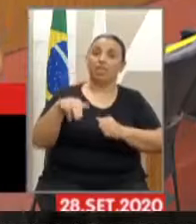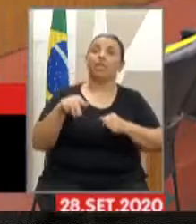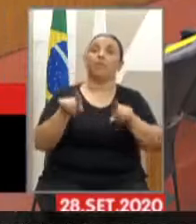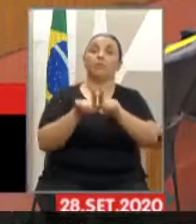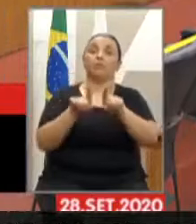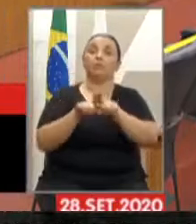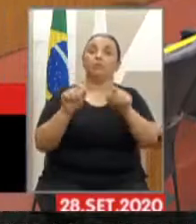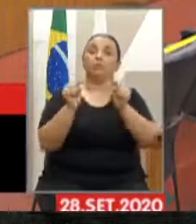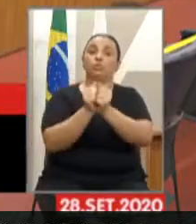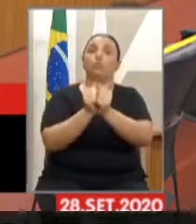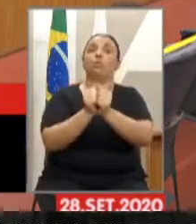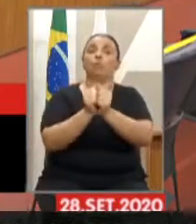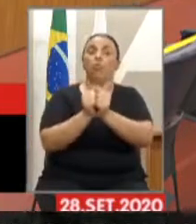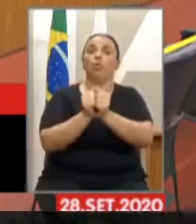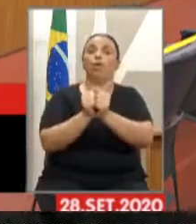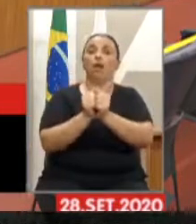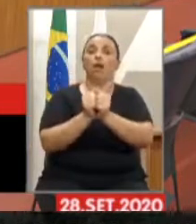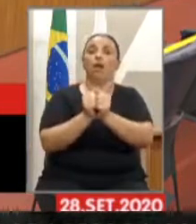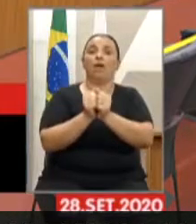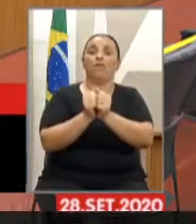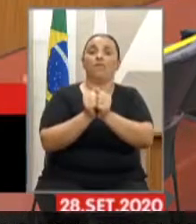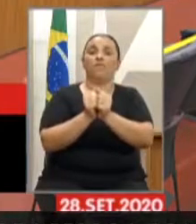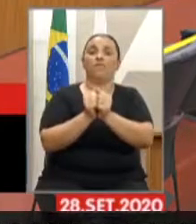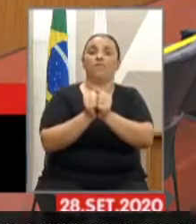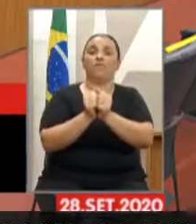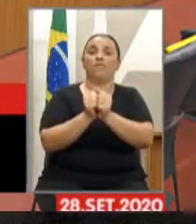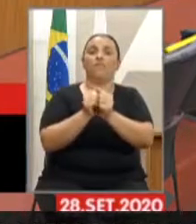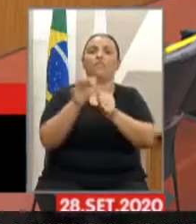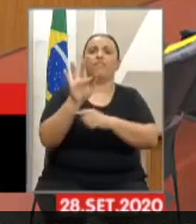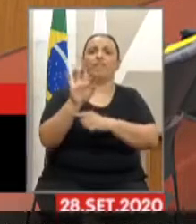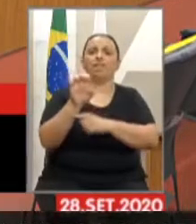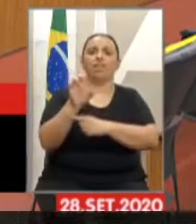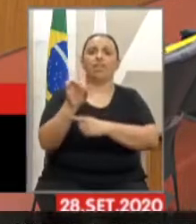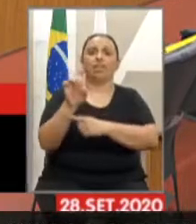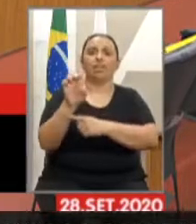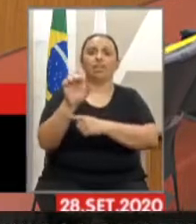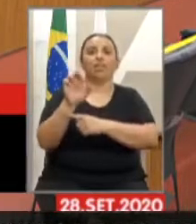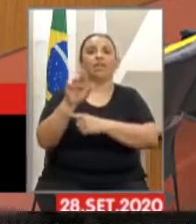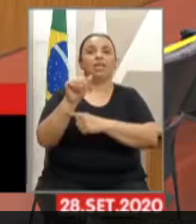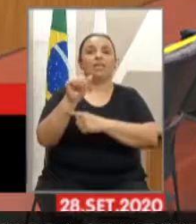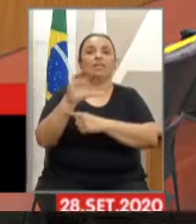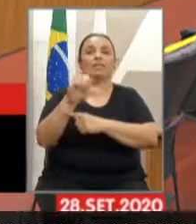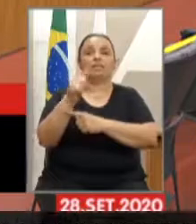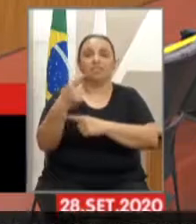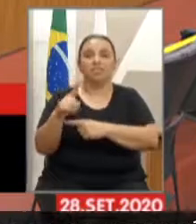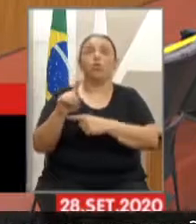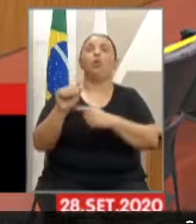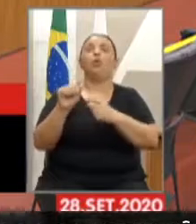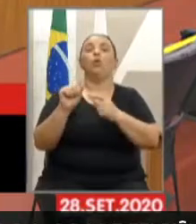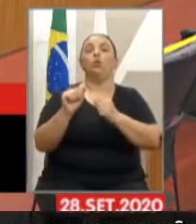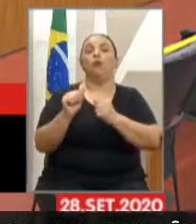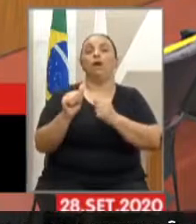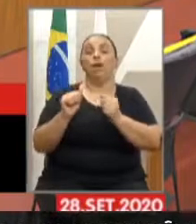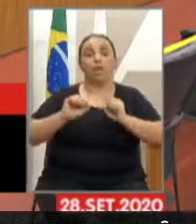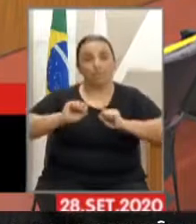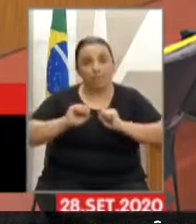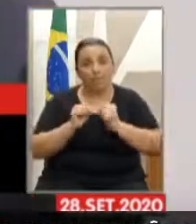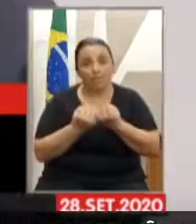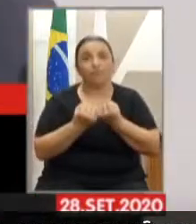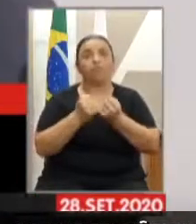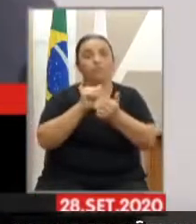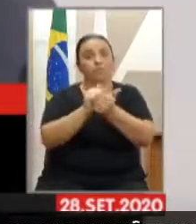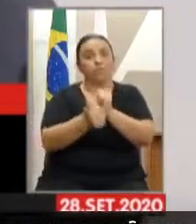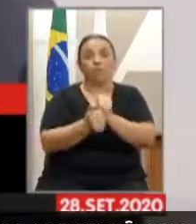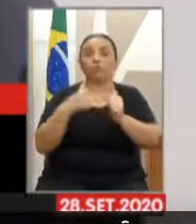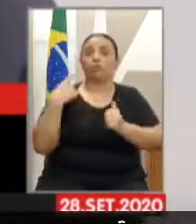defesa desse esporte. E aí, volto a dizer, nós não estamos pedindo favor para ninguém, não. Nós estamos cobrando um direito